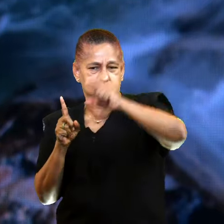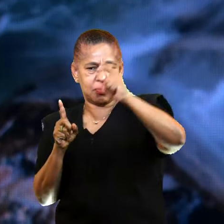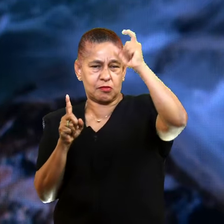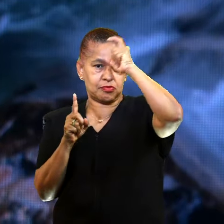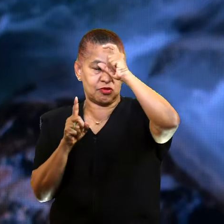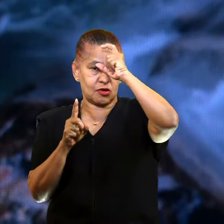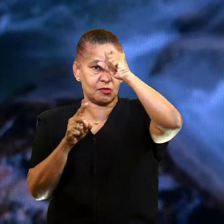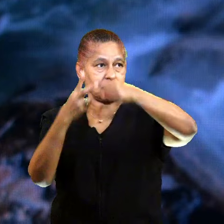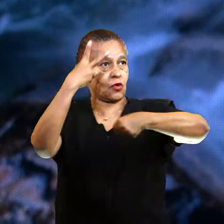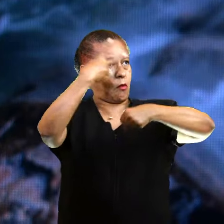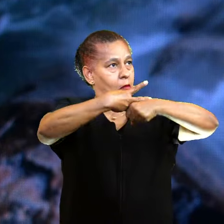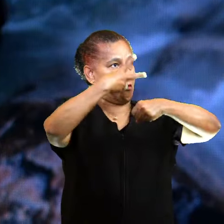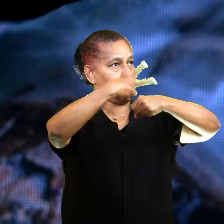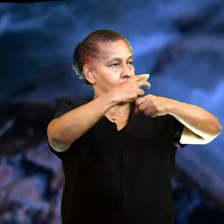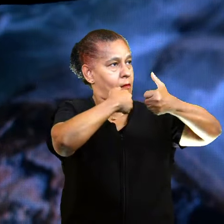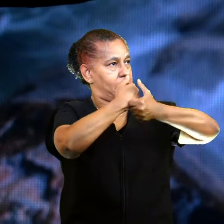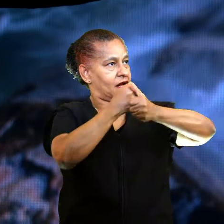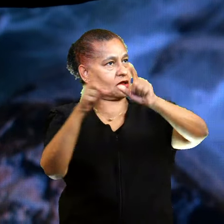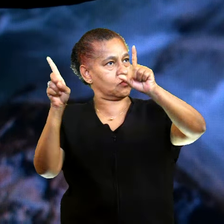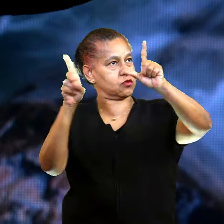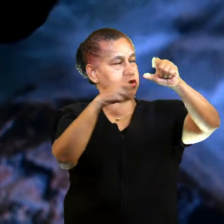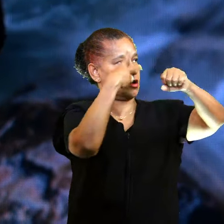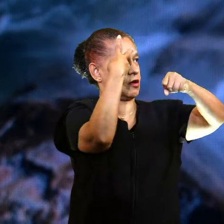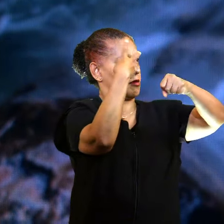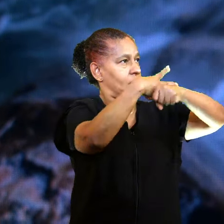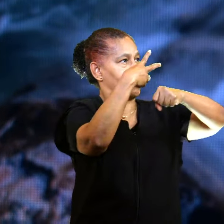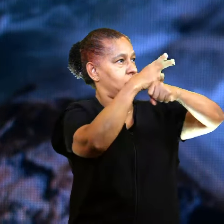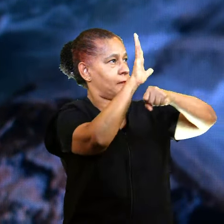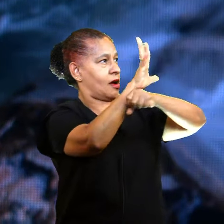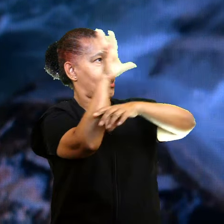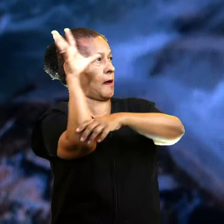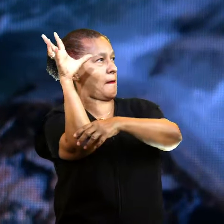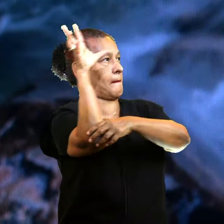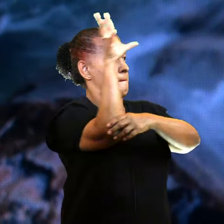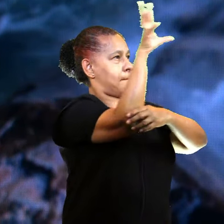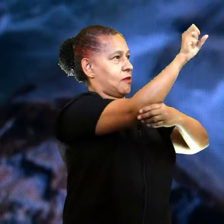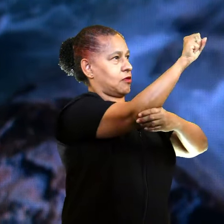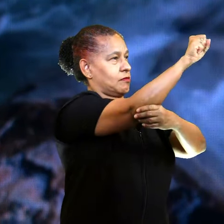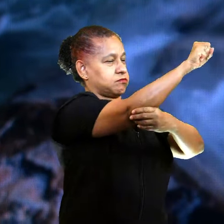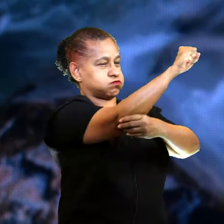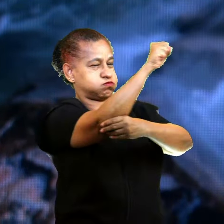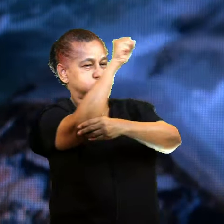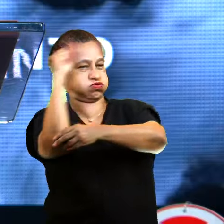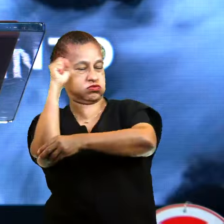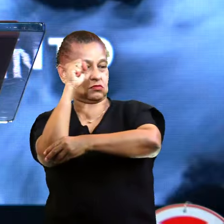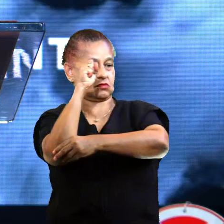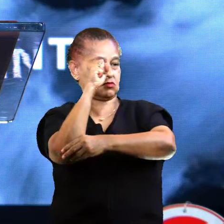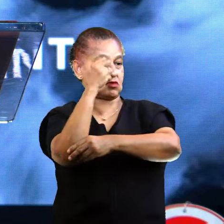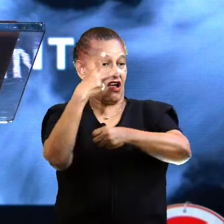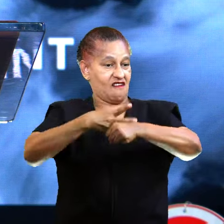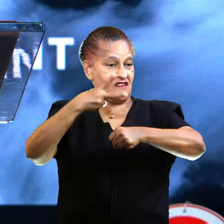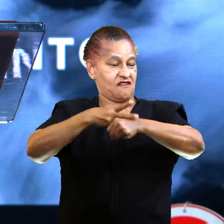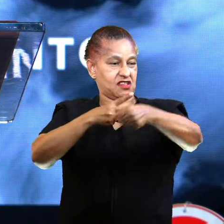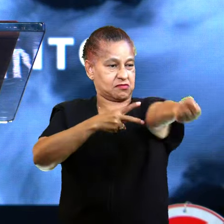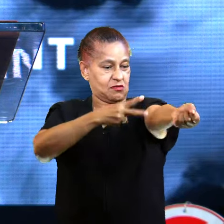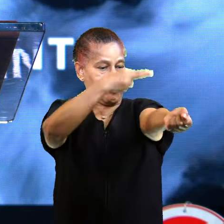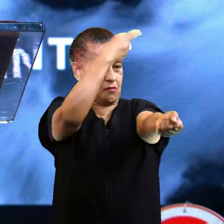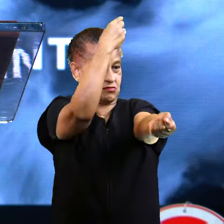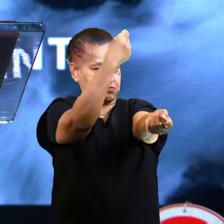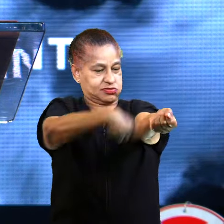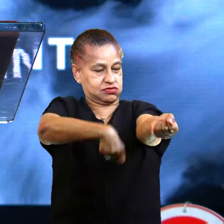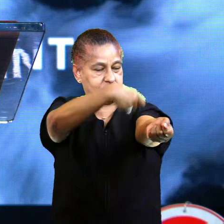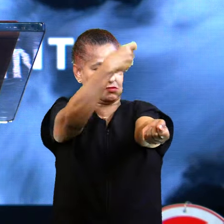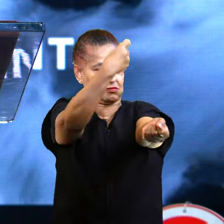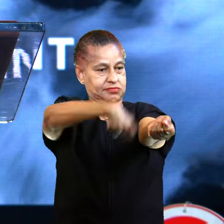vitrô. E ele taca a mão no vitrô. E quando ele puxa, ele vem com um caco de vidro. Ele estende o seu braço. Ele começa